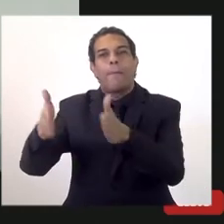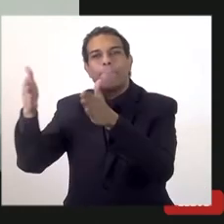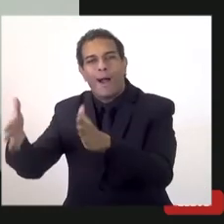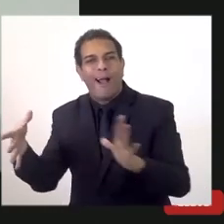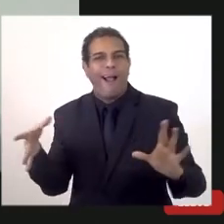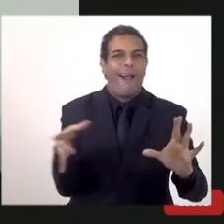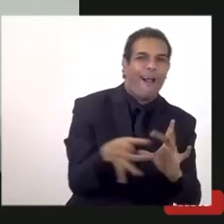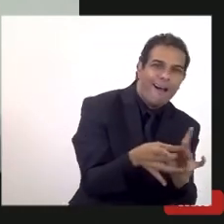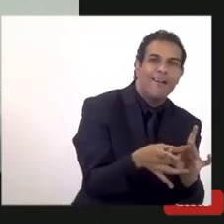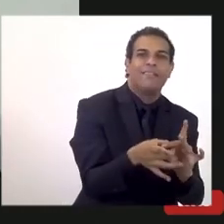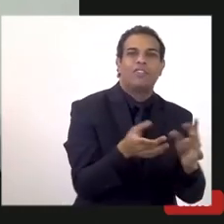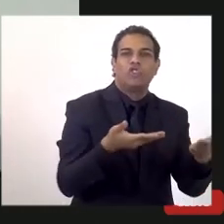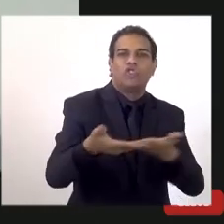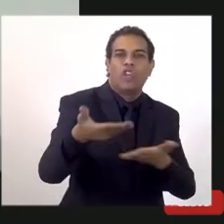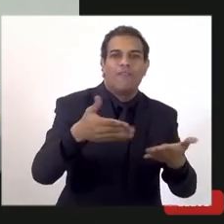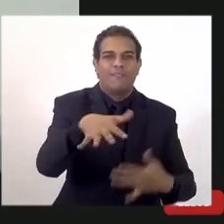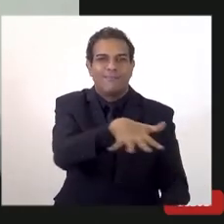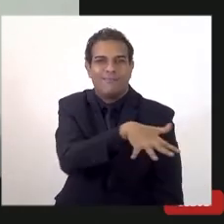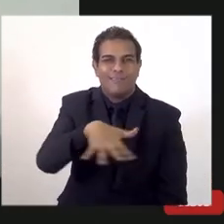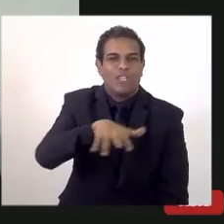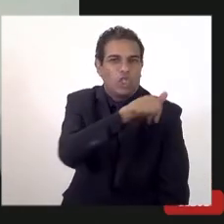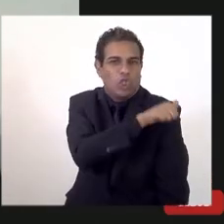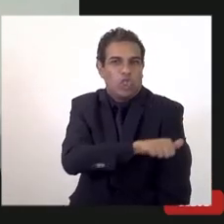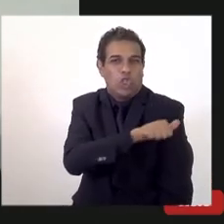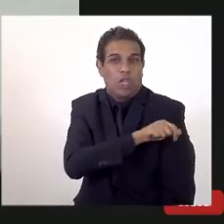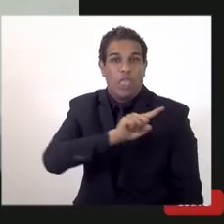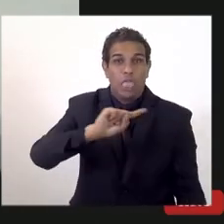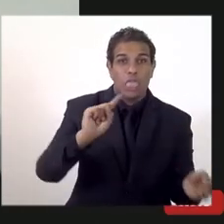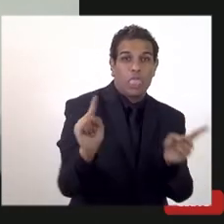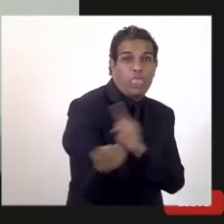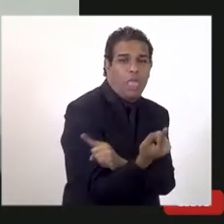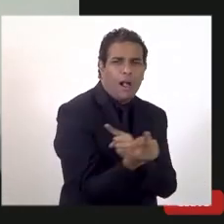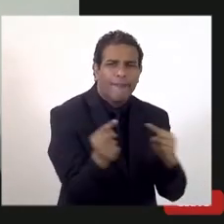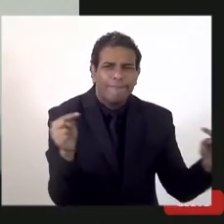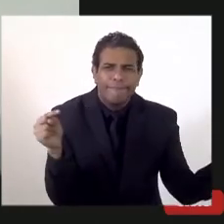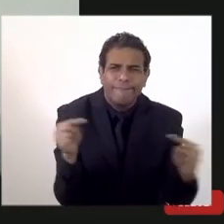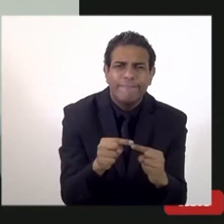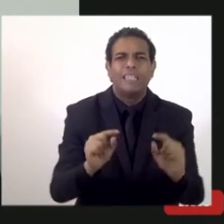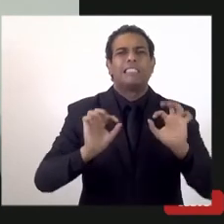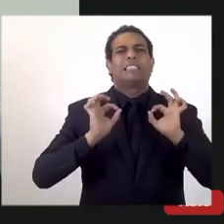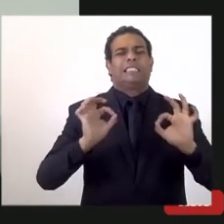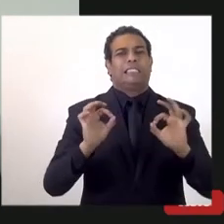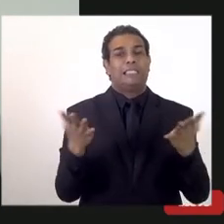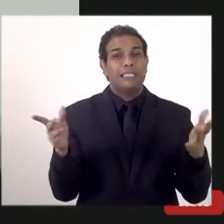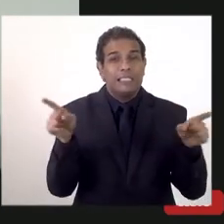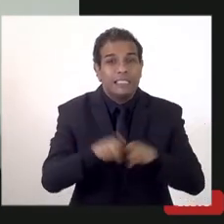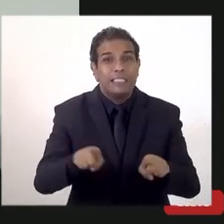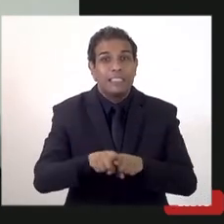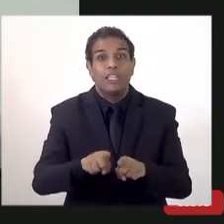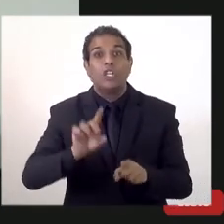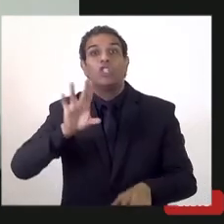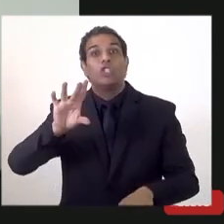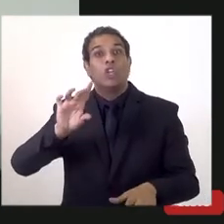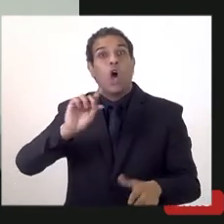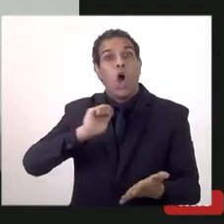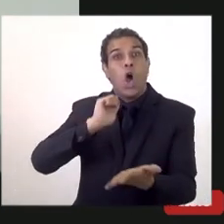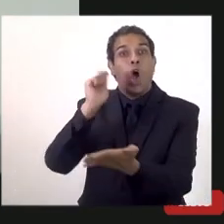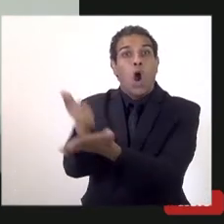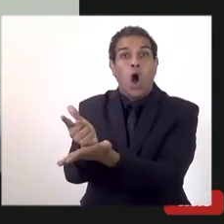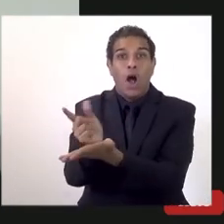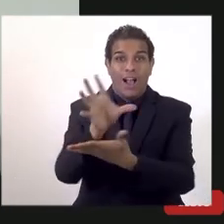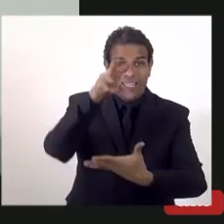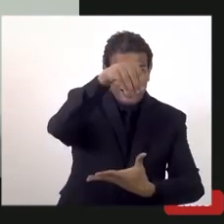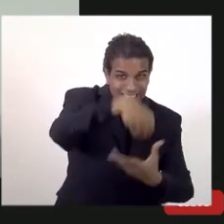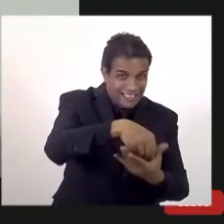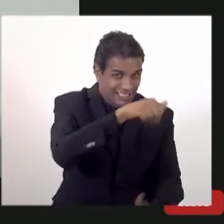o comércio e aí a gente invertendo essa posição de ser um comprador de outros estados para ser a